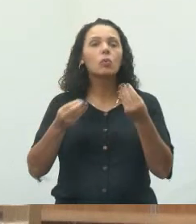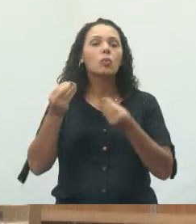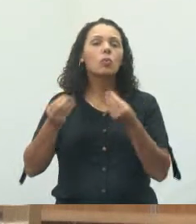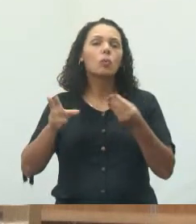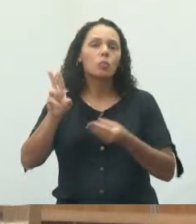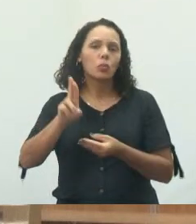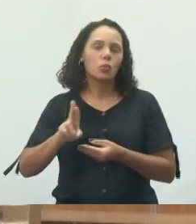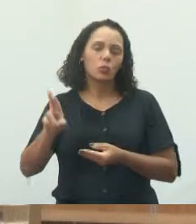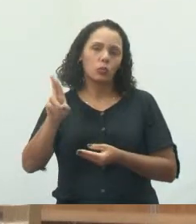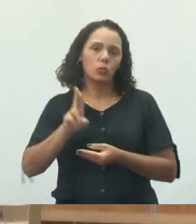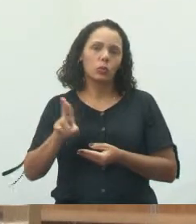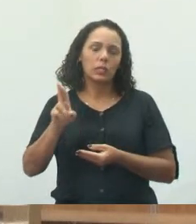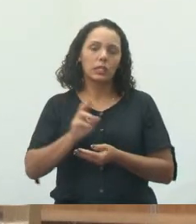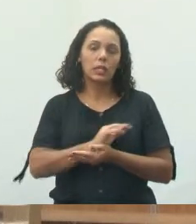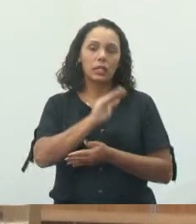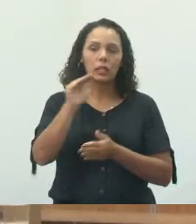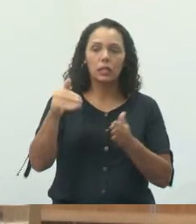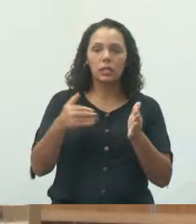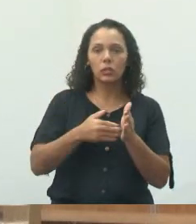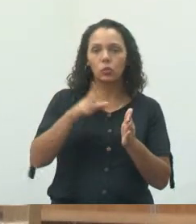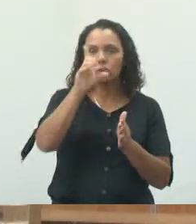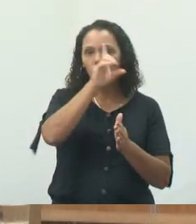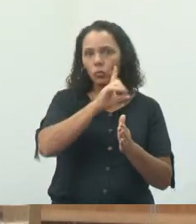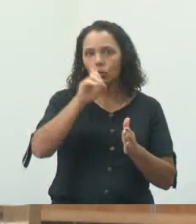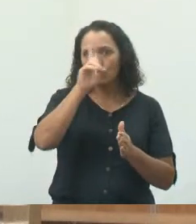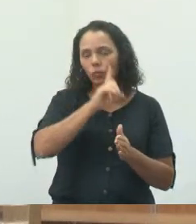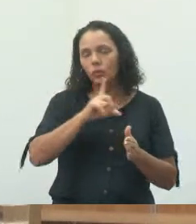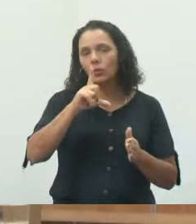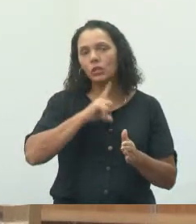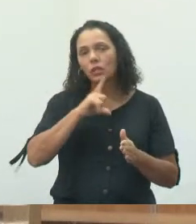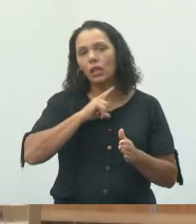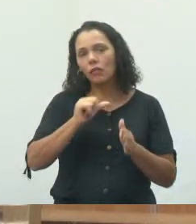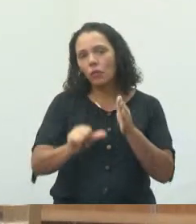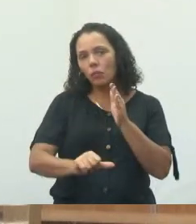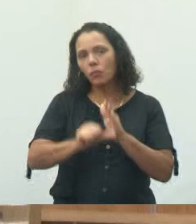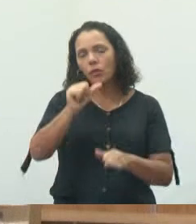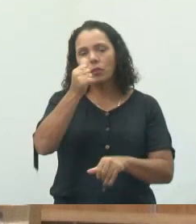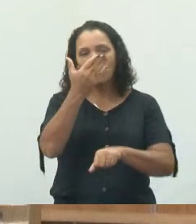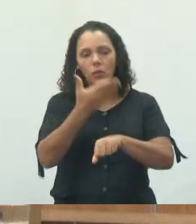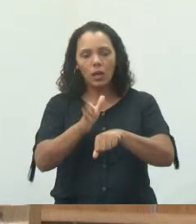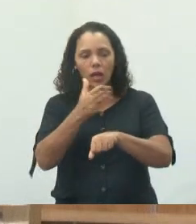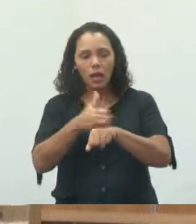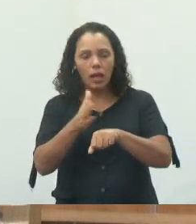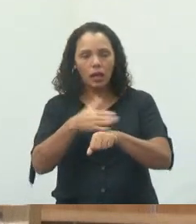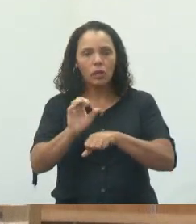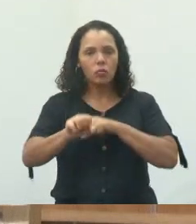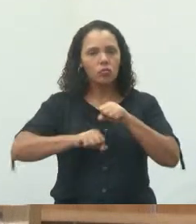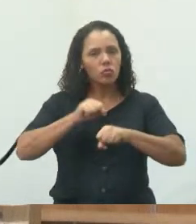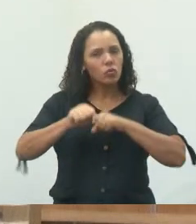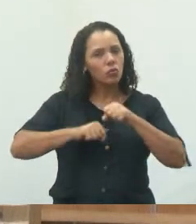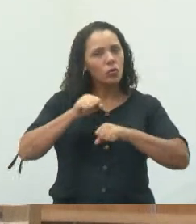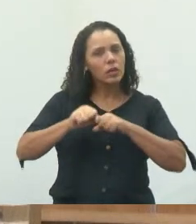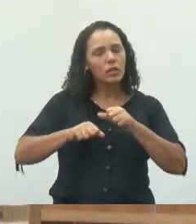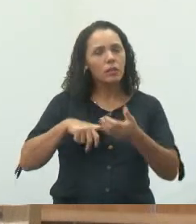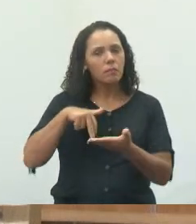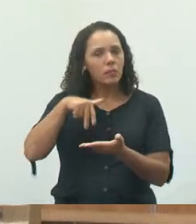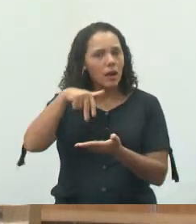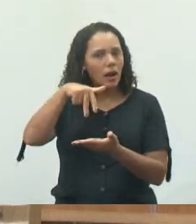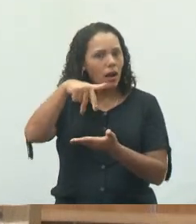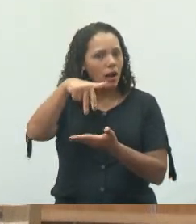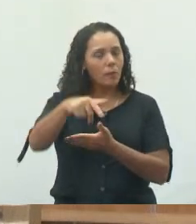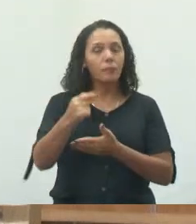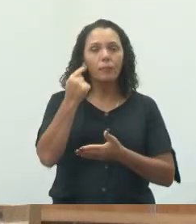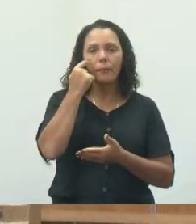domingo, nós fizemos o primeiro treinão de corrida e caminhada, lá no Parque Meia Lua. Os vereadores estiveram